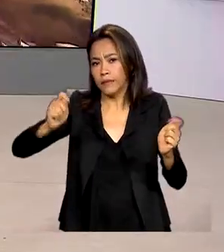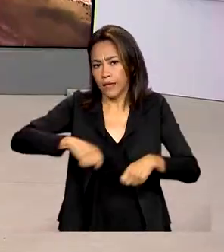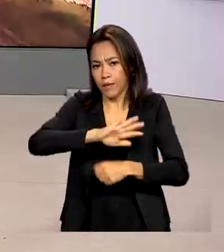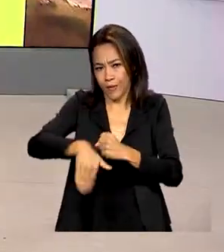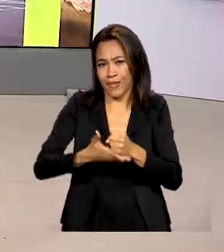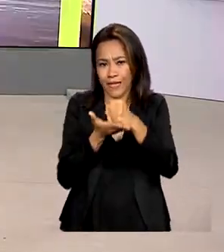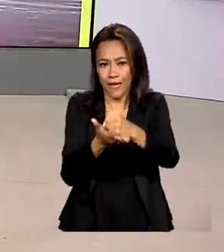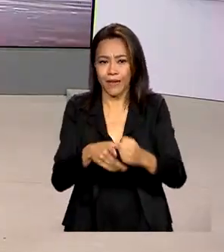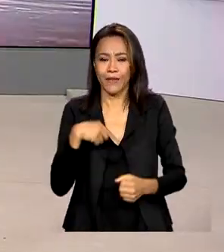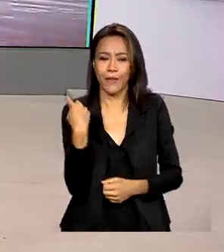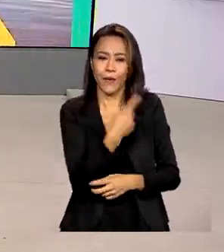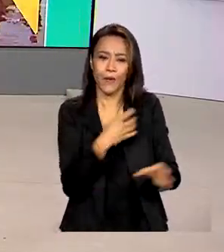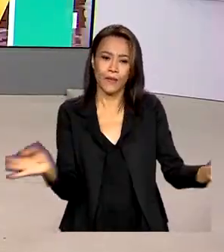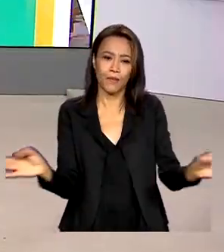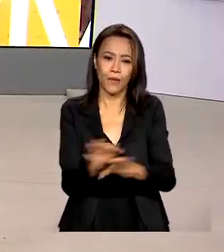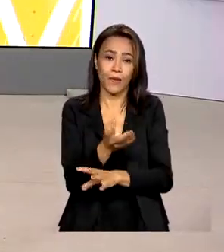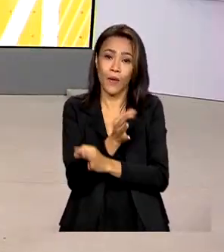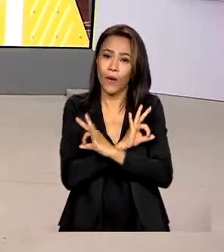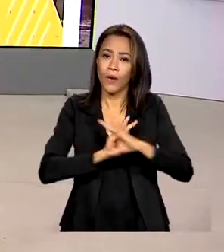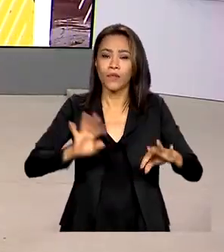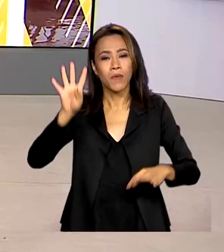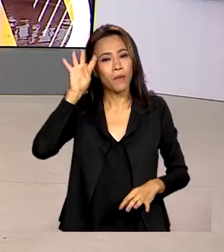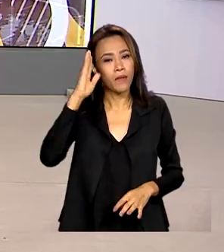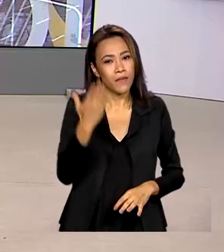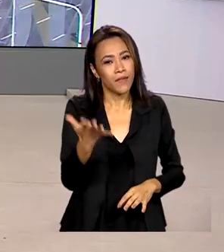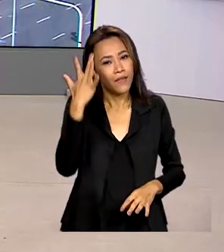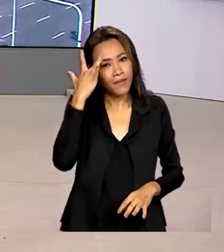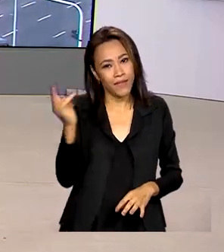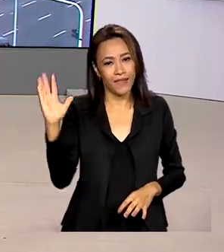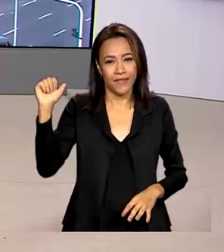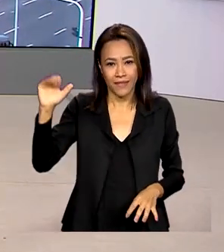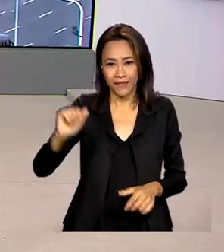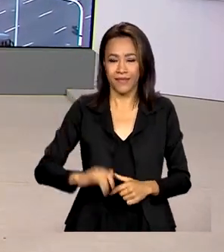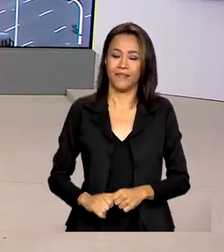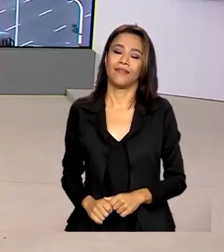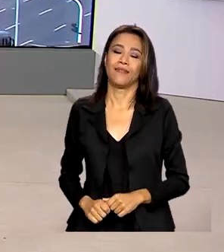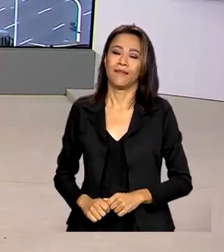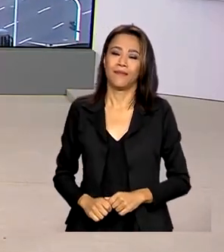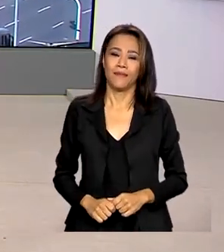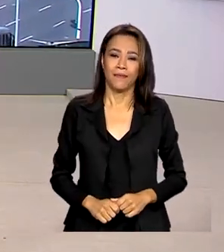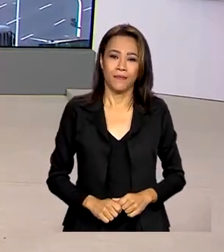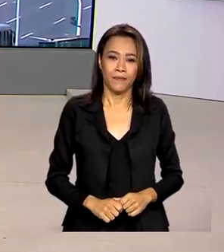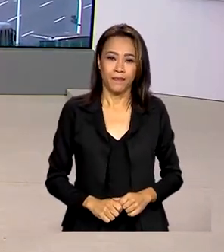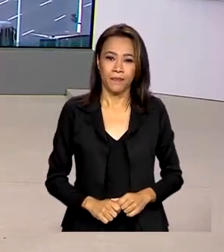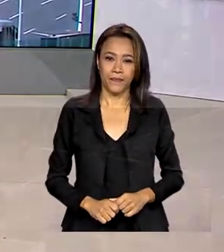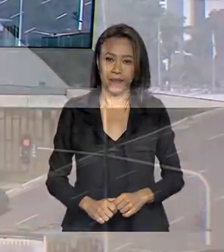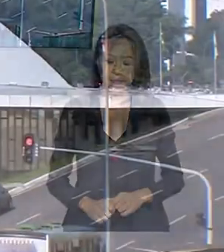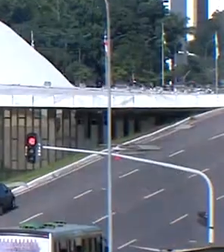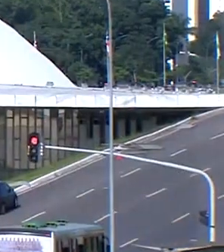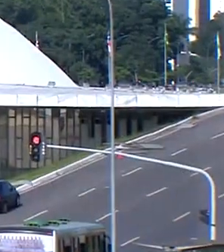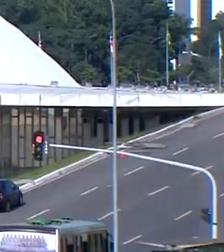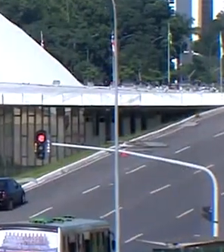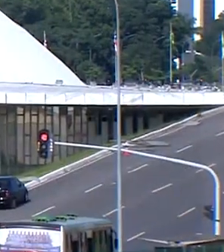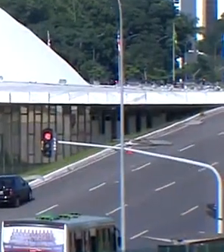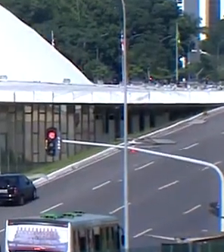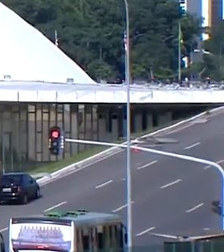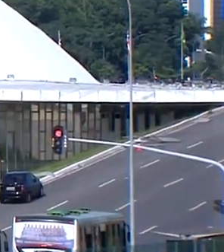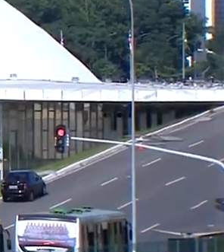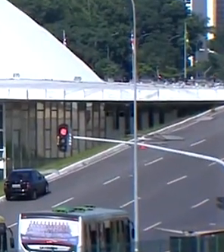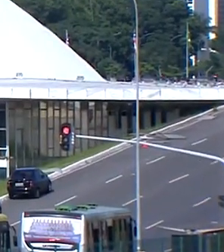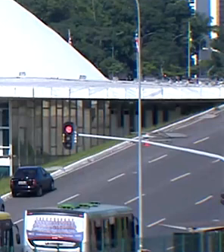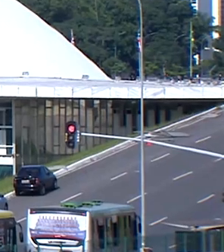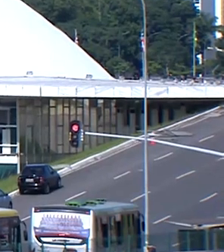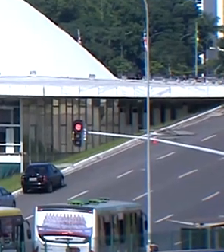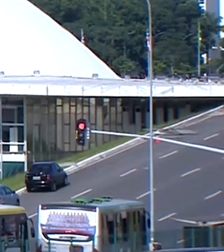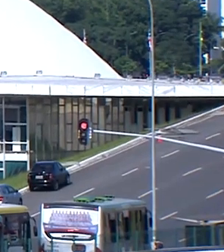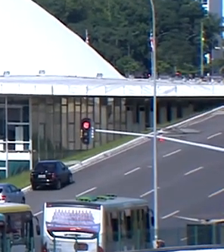A gente fica por aqui, uma ótima quarta-feira para você e até amanhã. Tchau, tchau. Tchau, tchau.